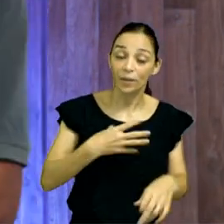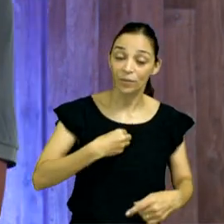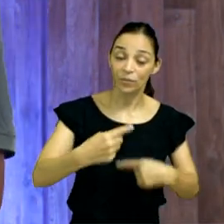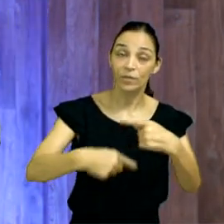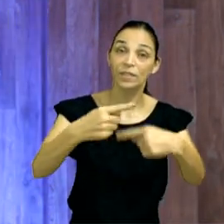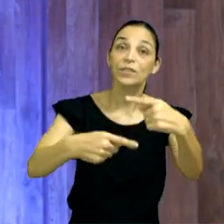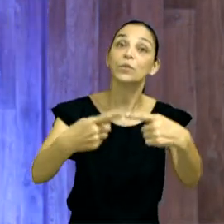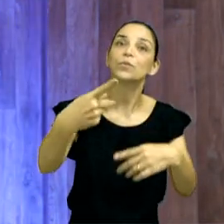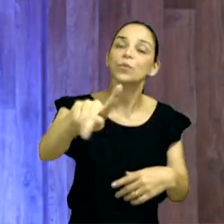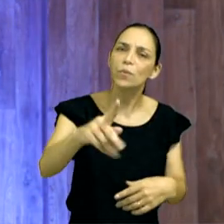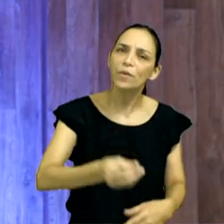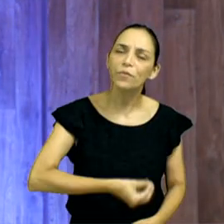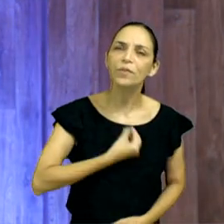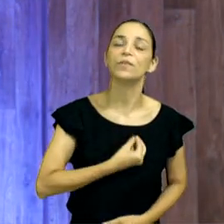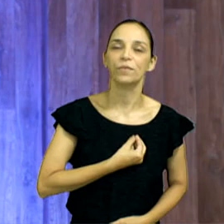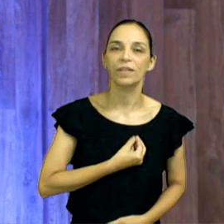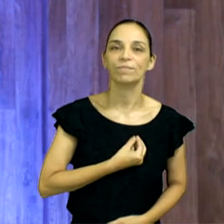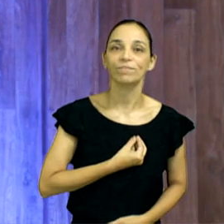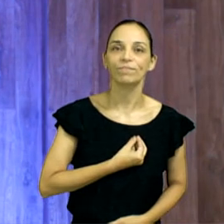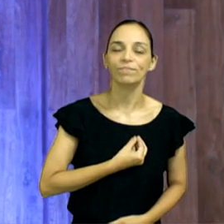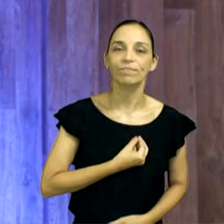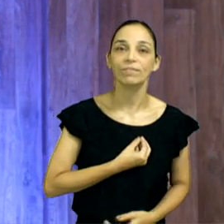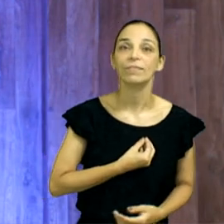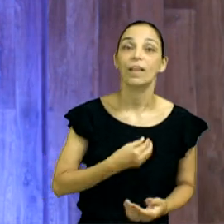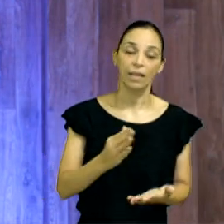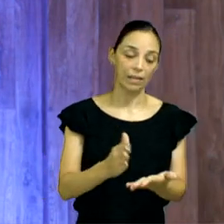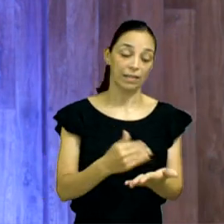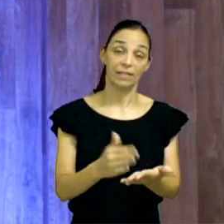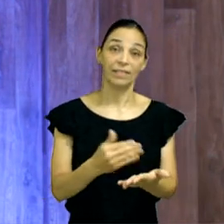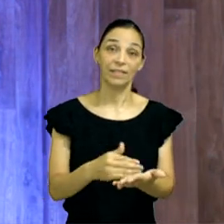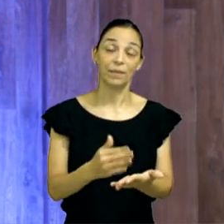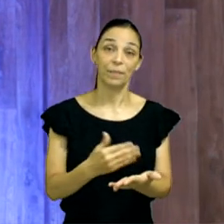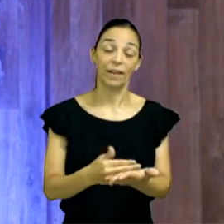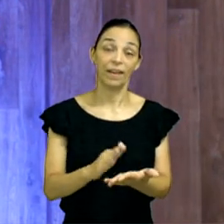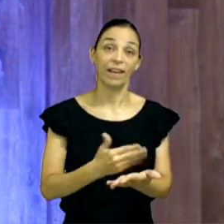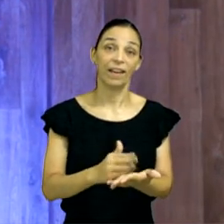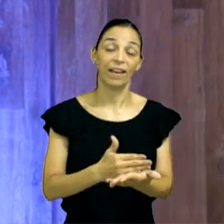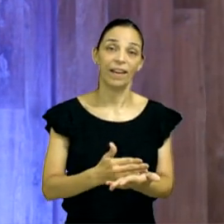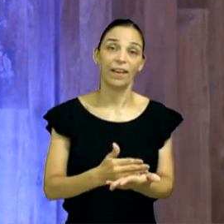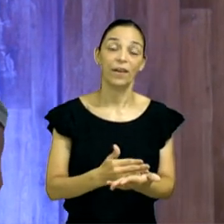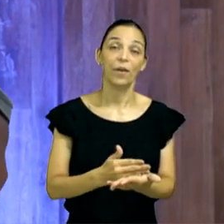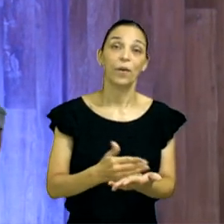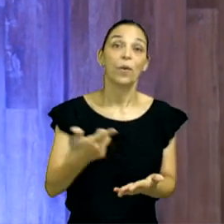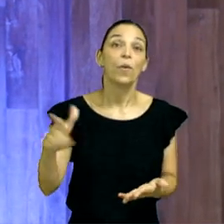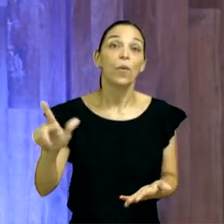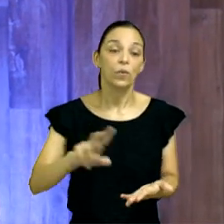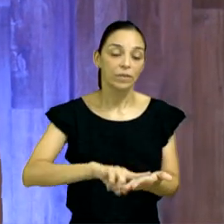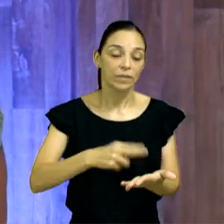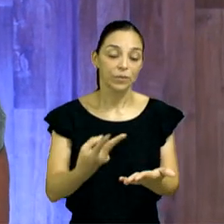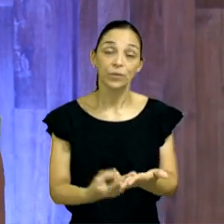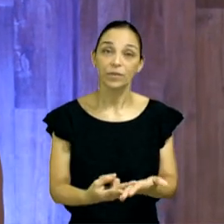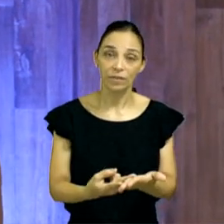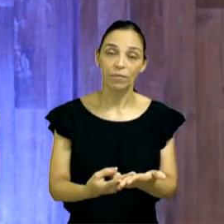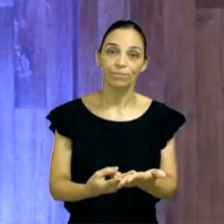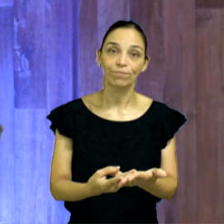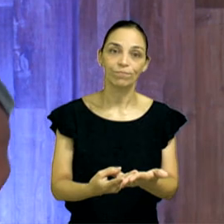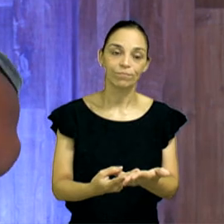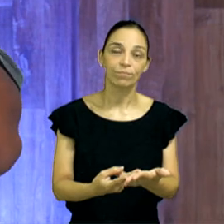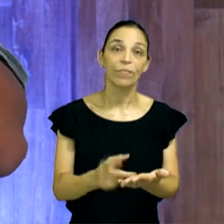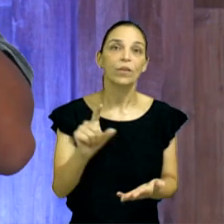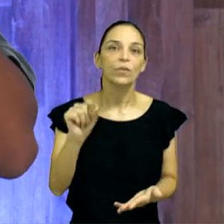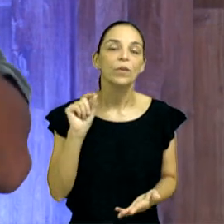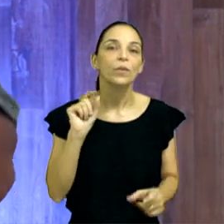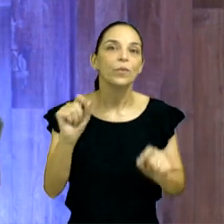Eu separei aqui na linguagem de hoje, o mesmo versículo, e na linguagem de hoje diz assim, para nós entendermos. Neste dia,